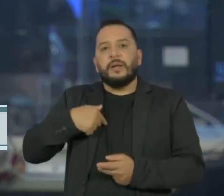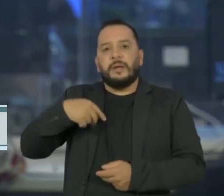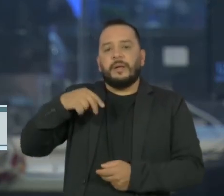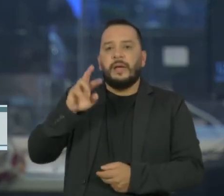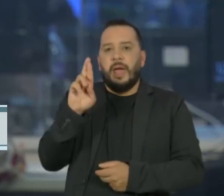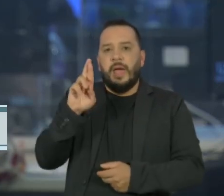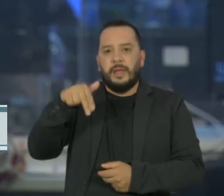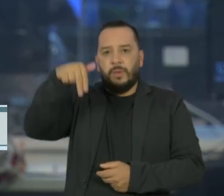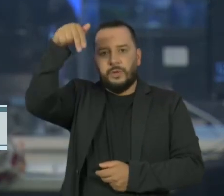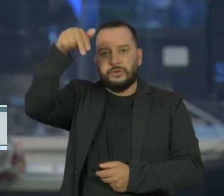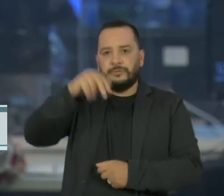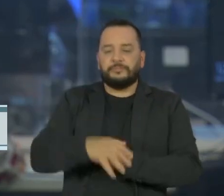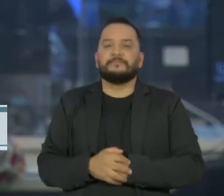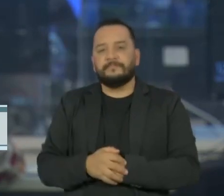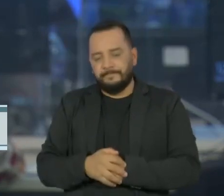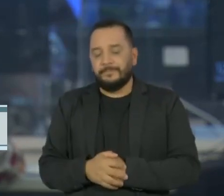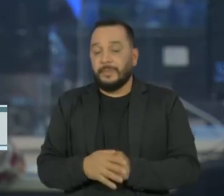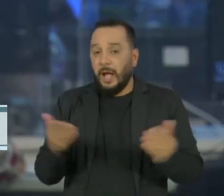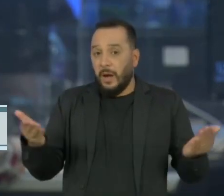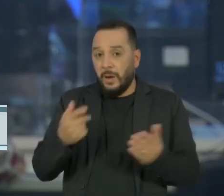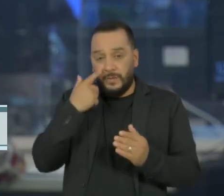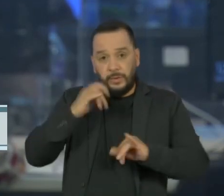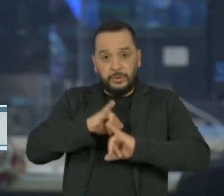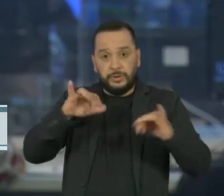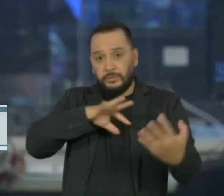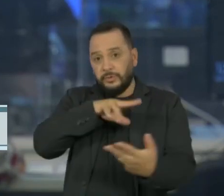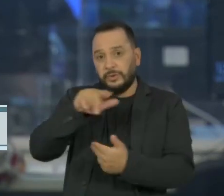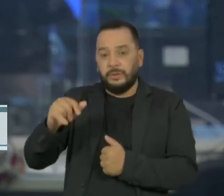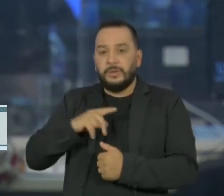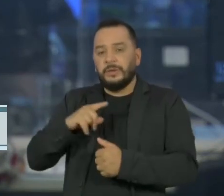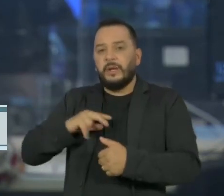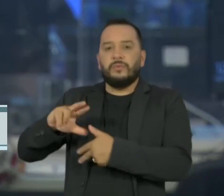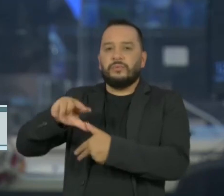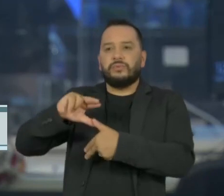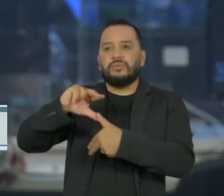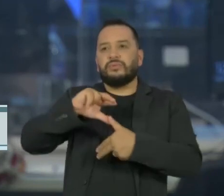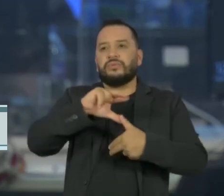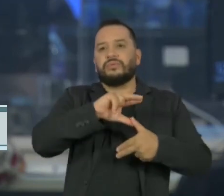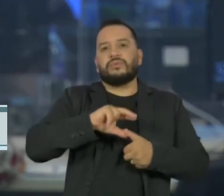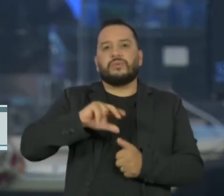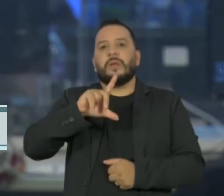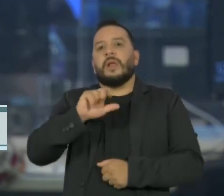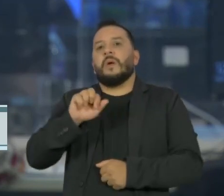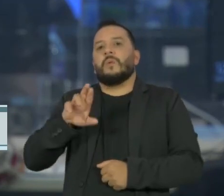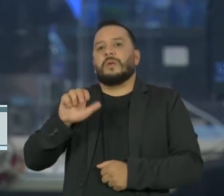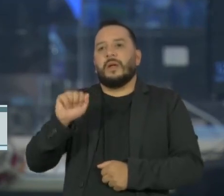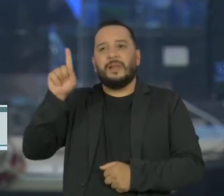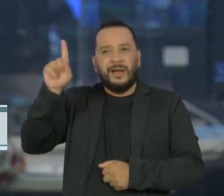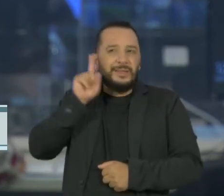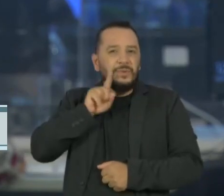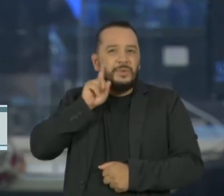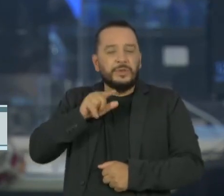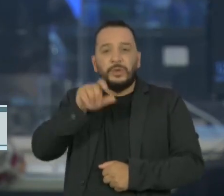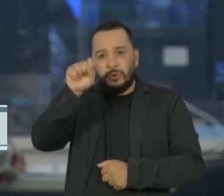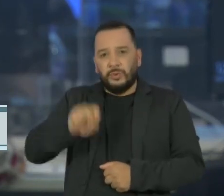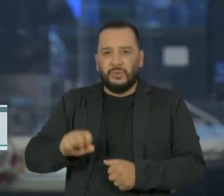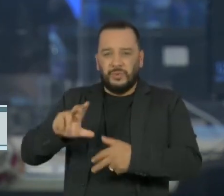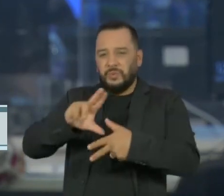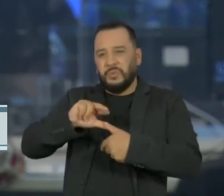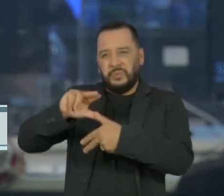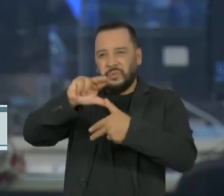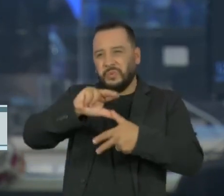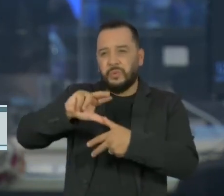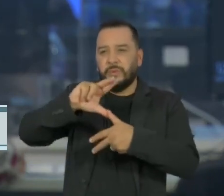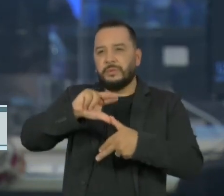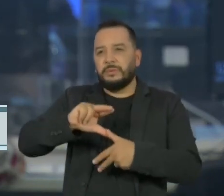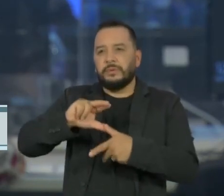Agora vamos para as notícias internacionais. O furacão Laura atinge o sul dos Estados Unidos, é rebaixado para a tempestade